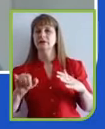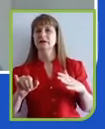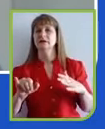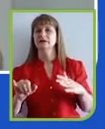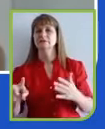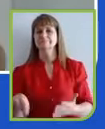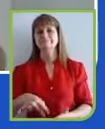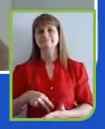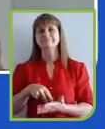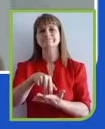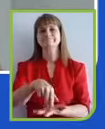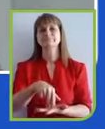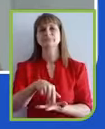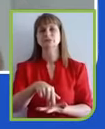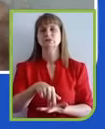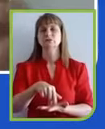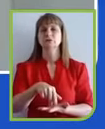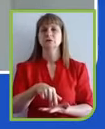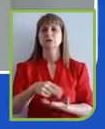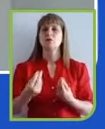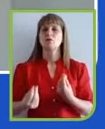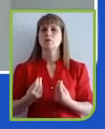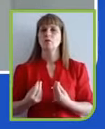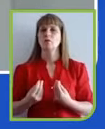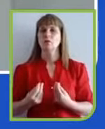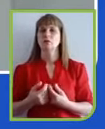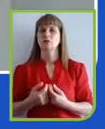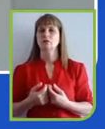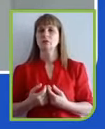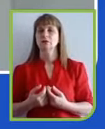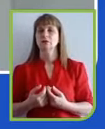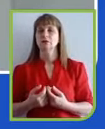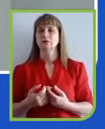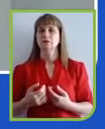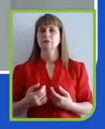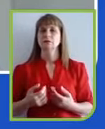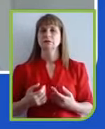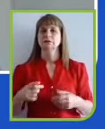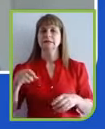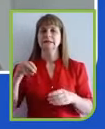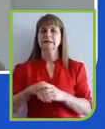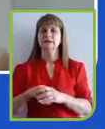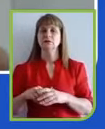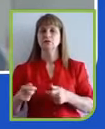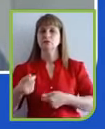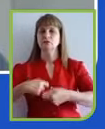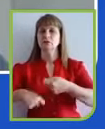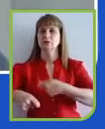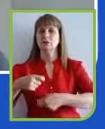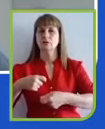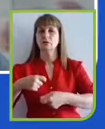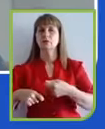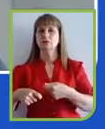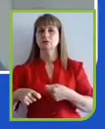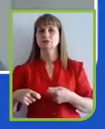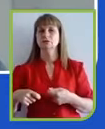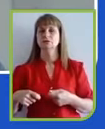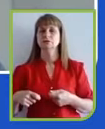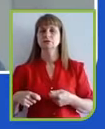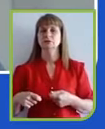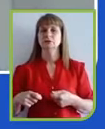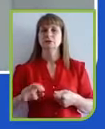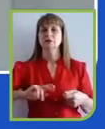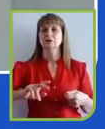olhar para essa questão através dos negócios, porque é aí, não é na periferia do que